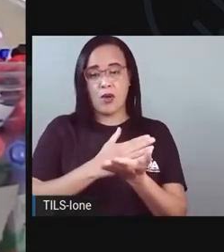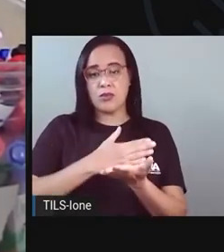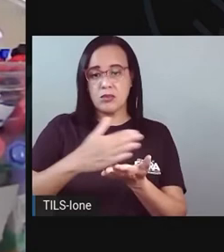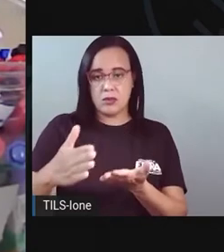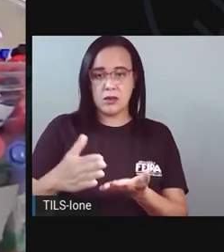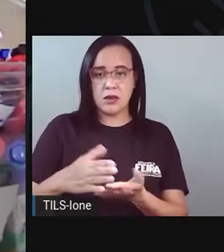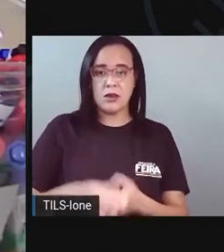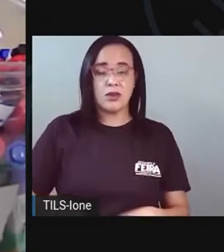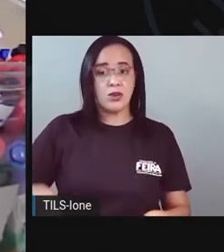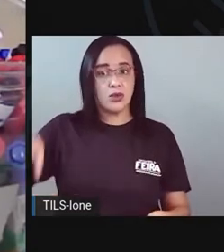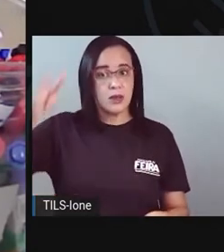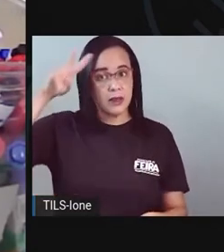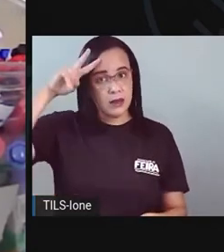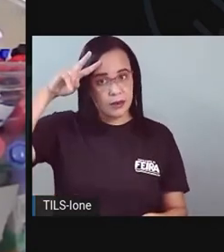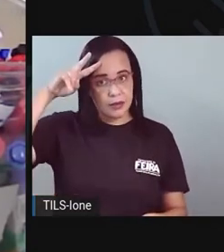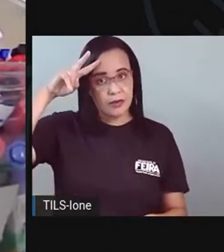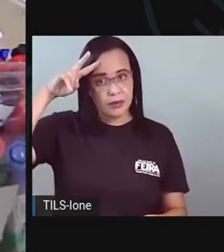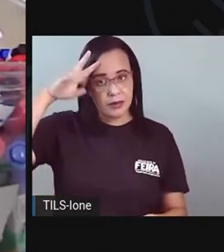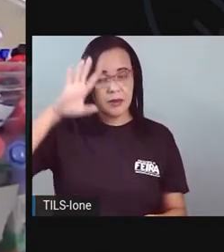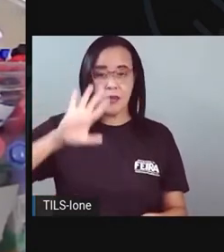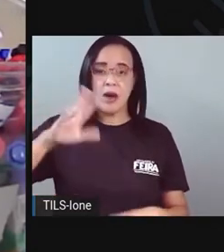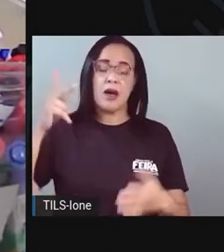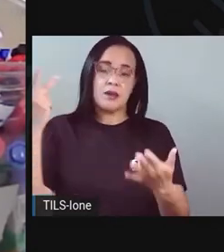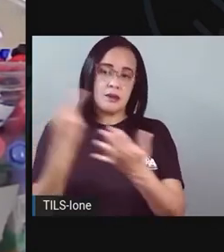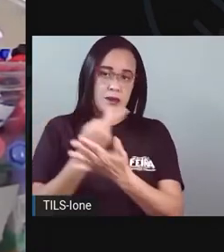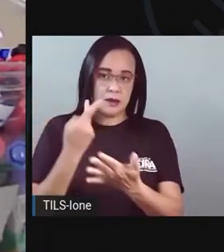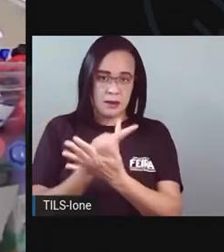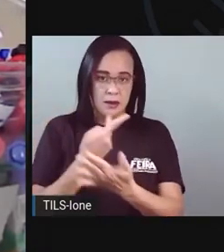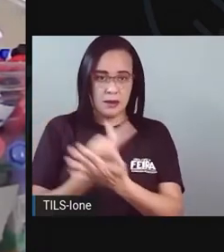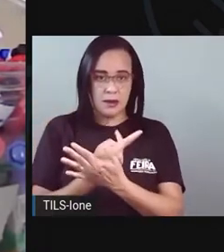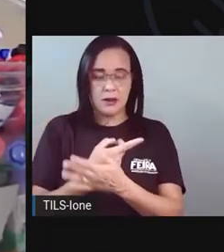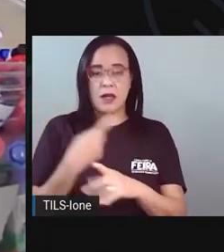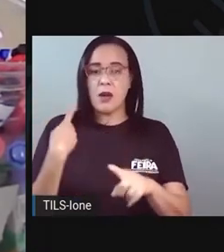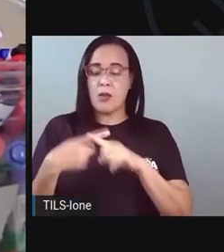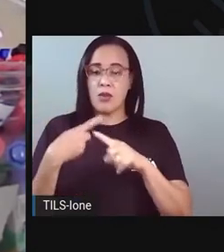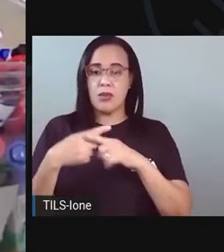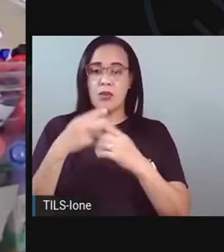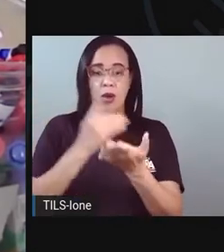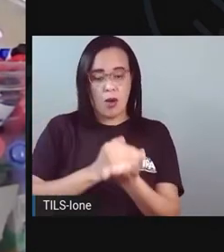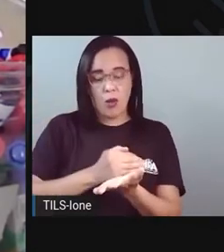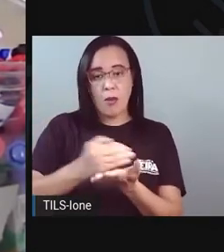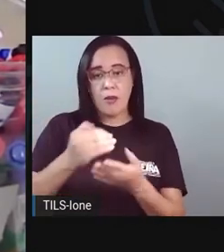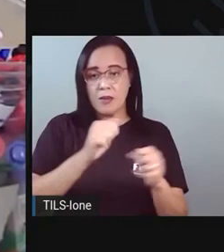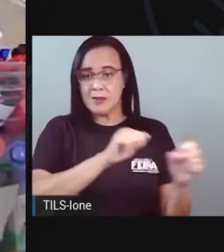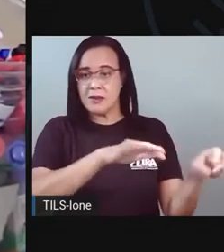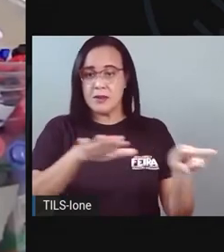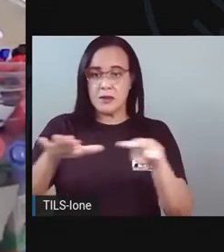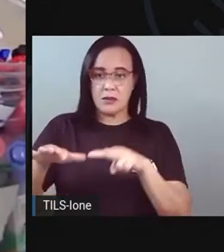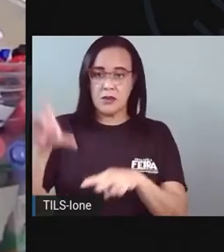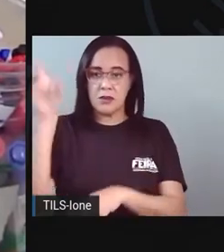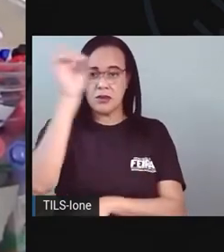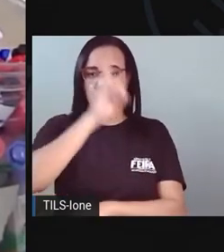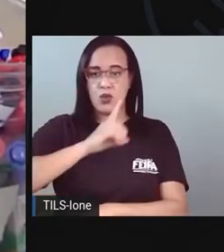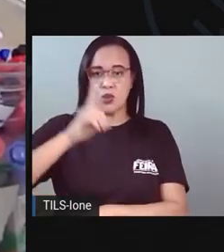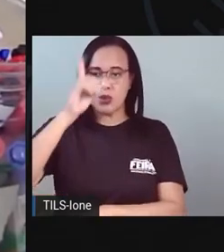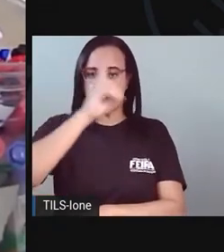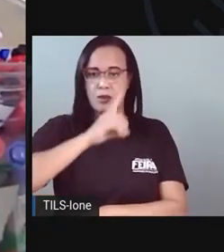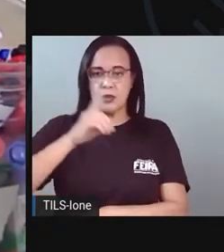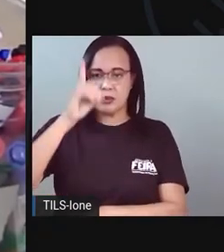começam na segunda? Não. Os dias da semana, eles começam o quê? No domingo. Vamos usar o outro lado, porque é para a Maria